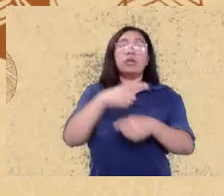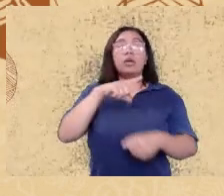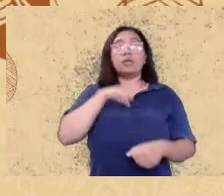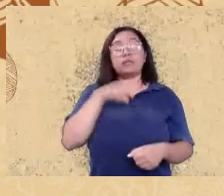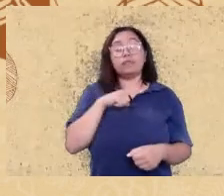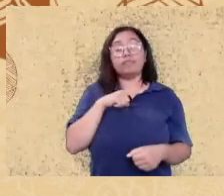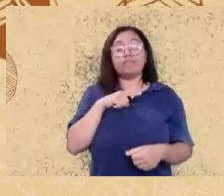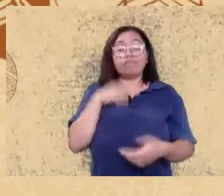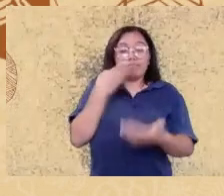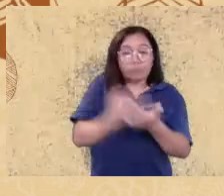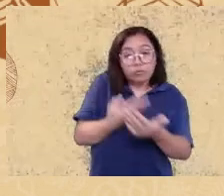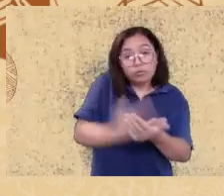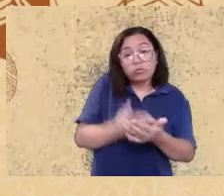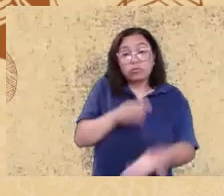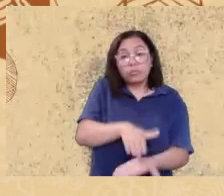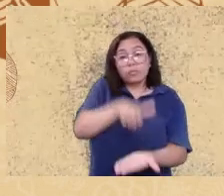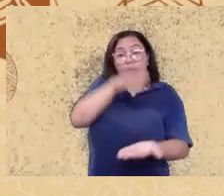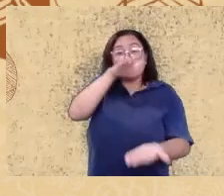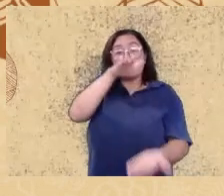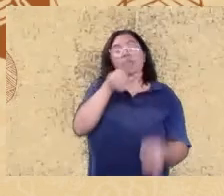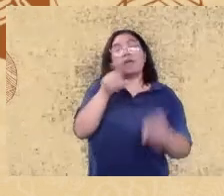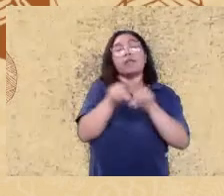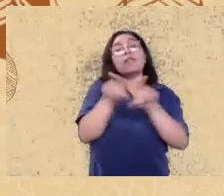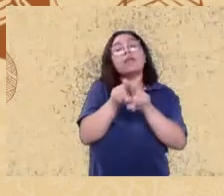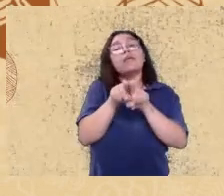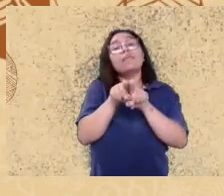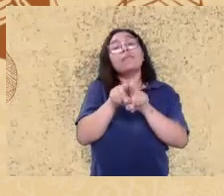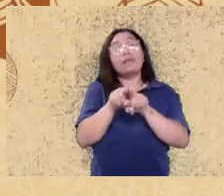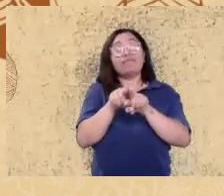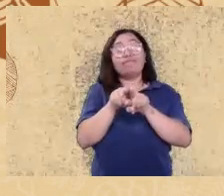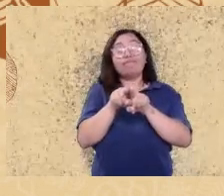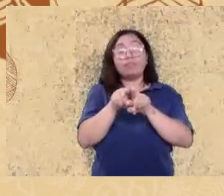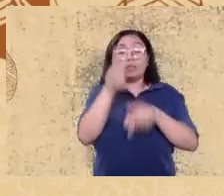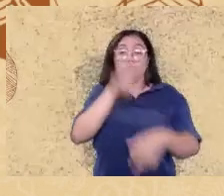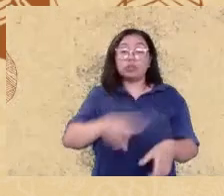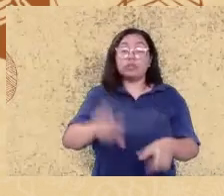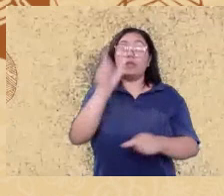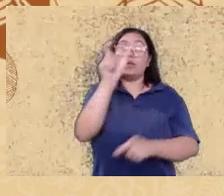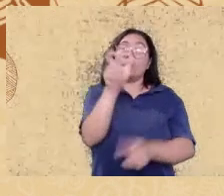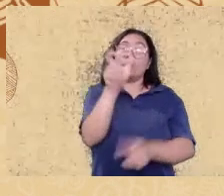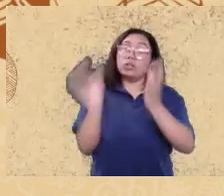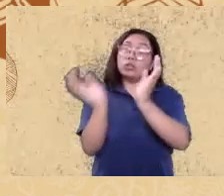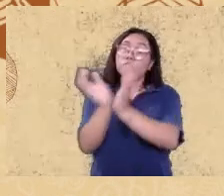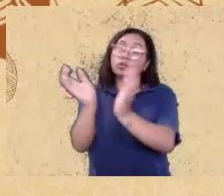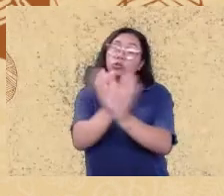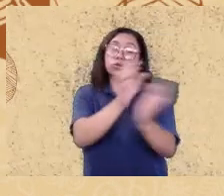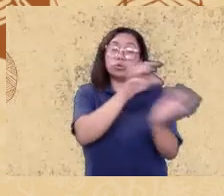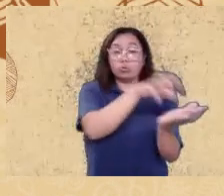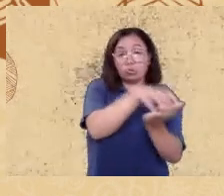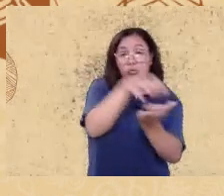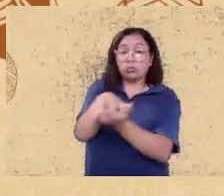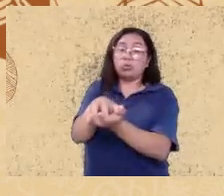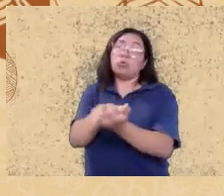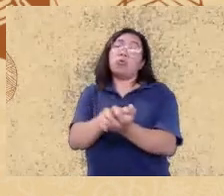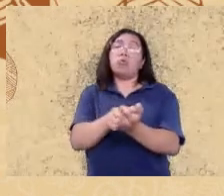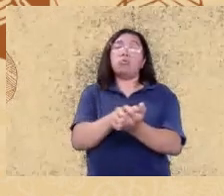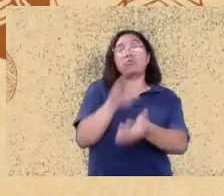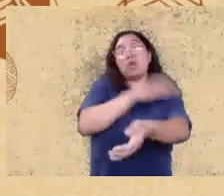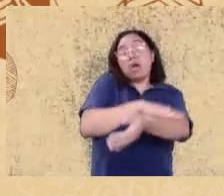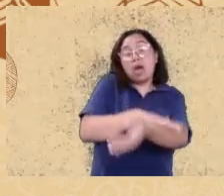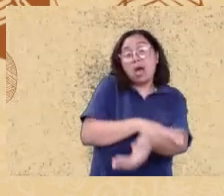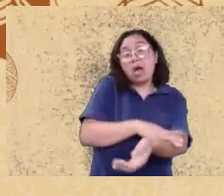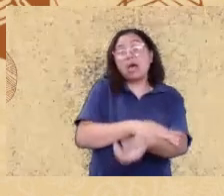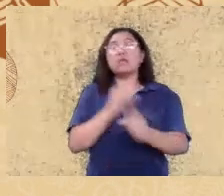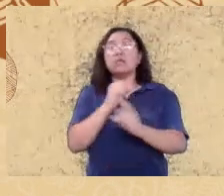e representativo com base em diferentes marcadores sociais desde raça classe gênero orientação